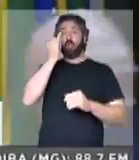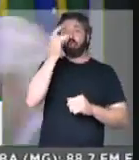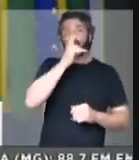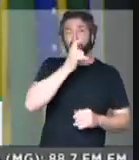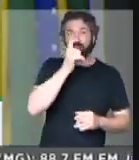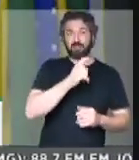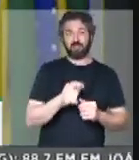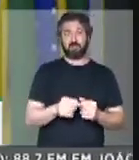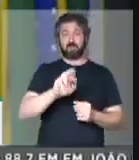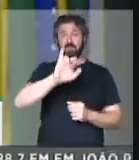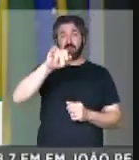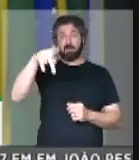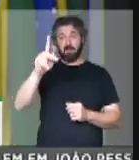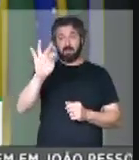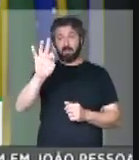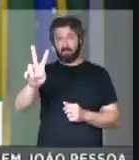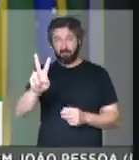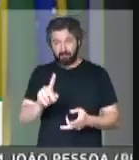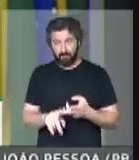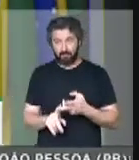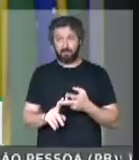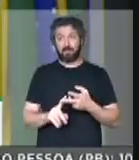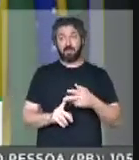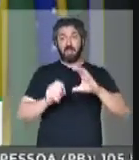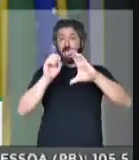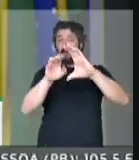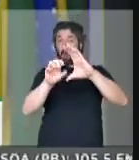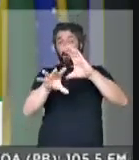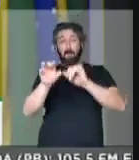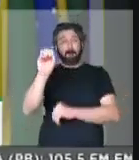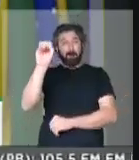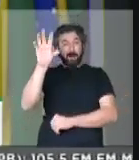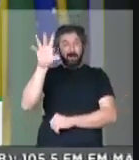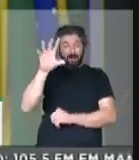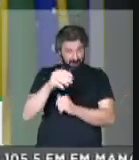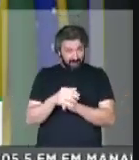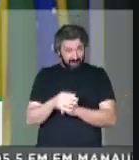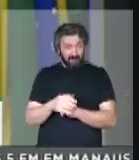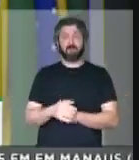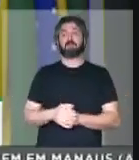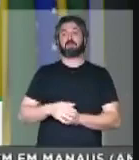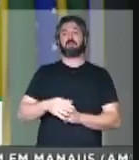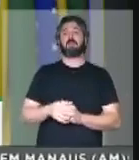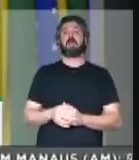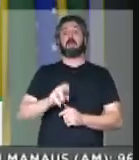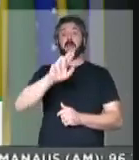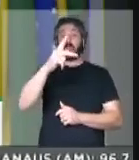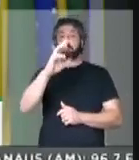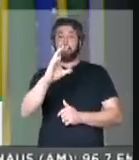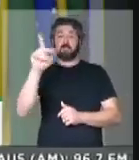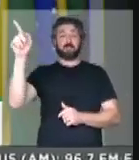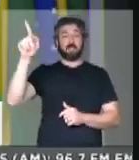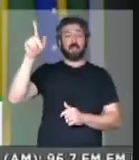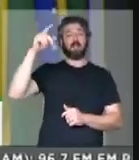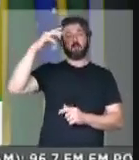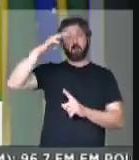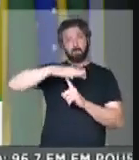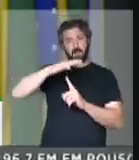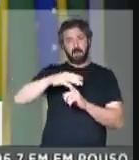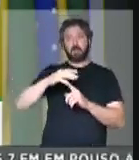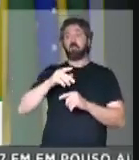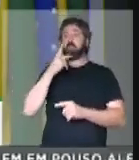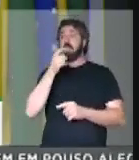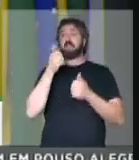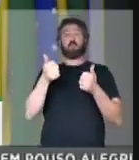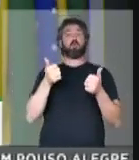a RIC TV, está pagando a Rede Globo, plim, plim, a repetidora RPC do Paraná, para